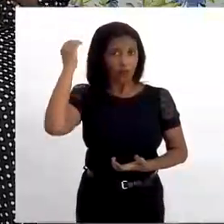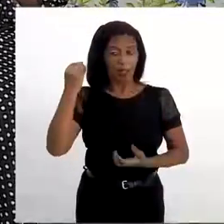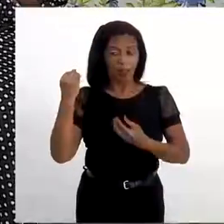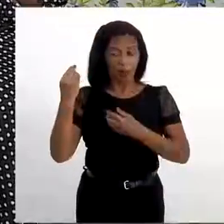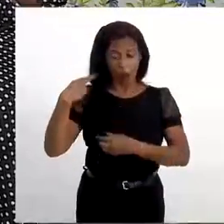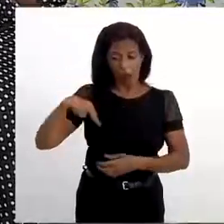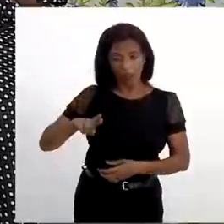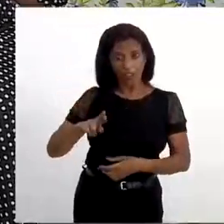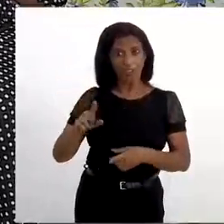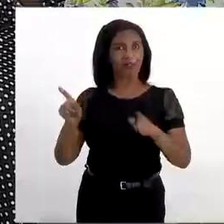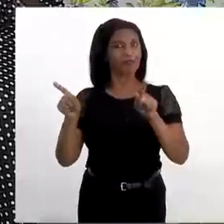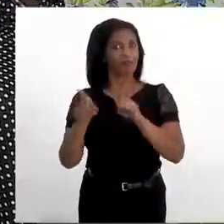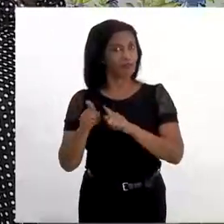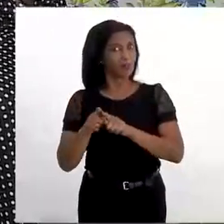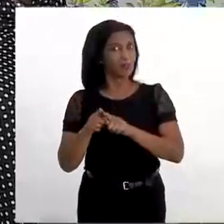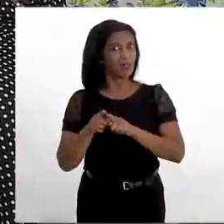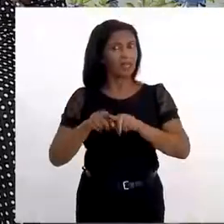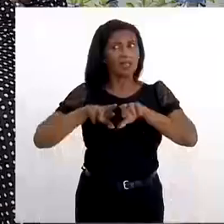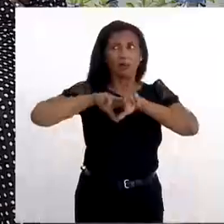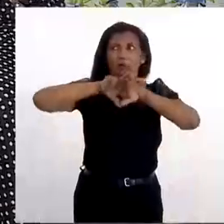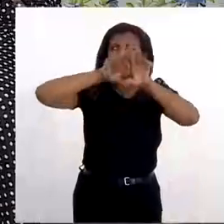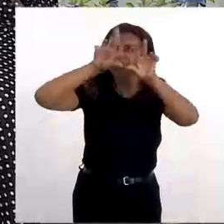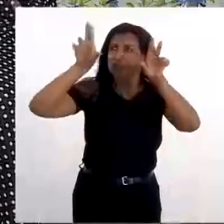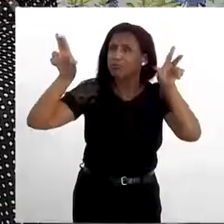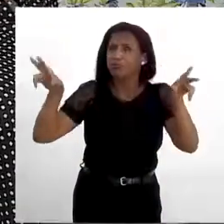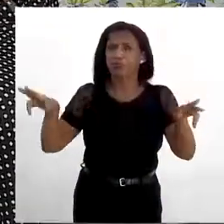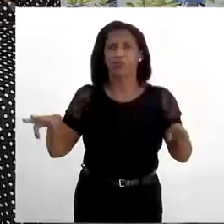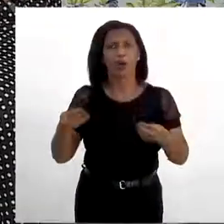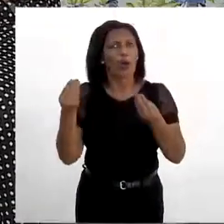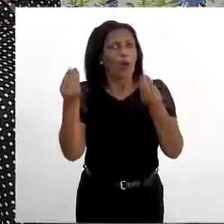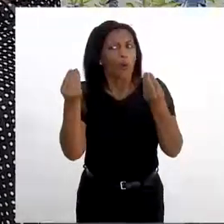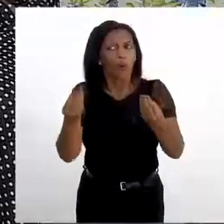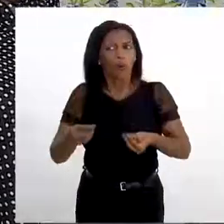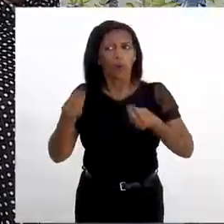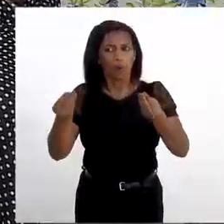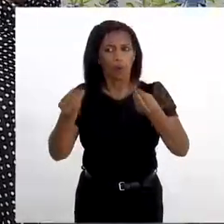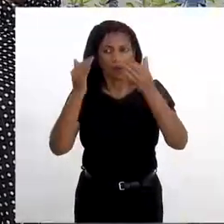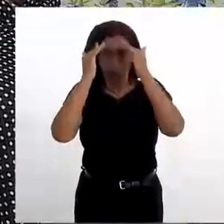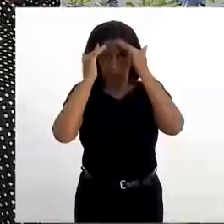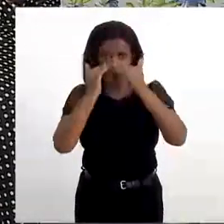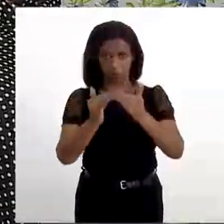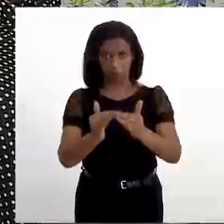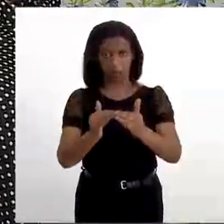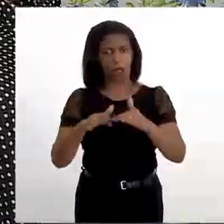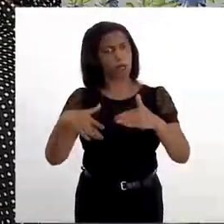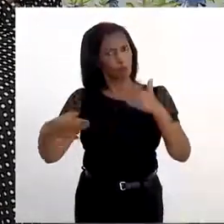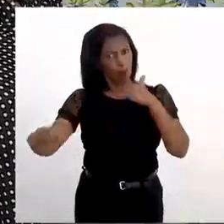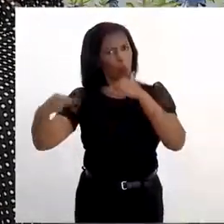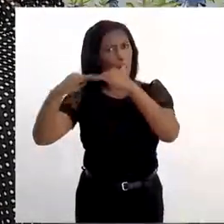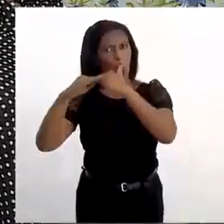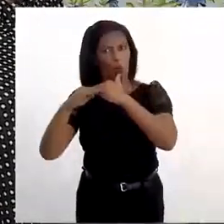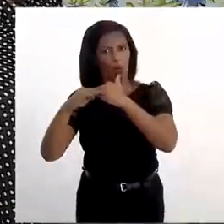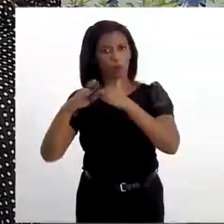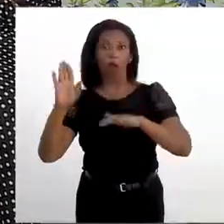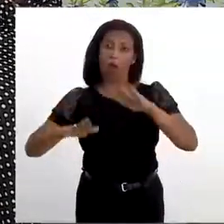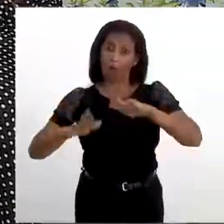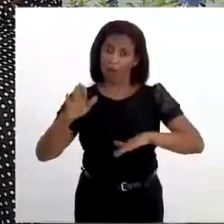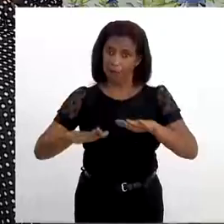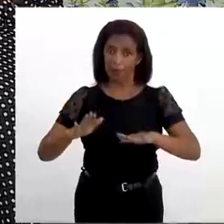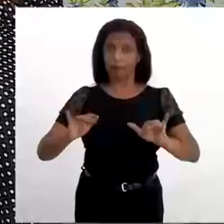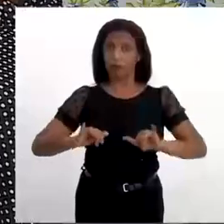também, ele é tão vasto quanto, tão respeitado quanto.